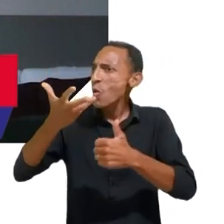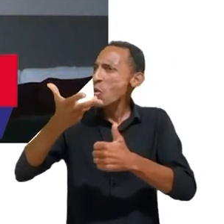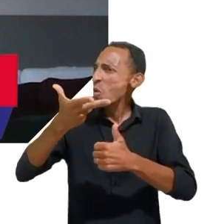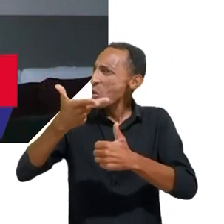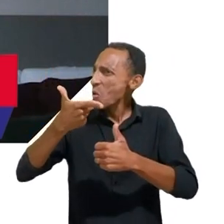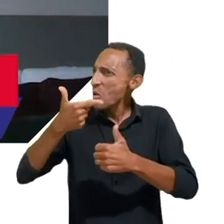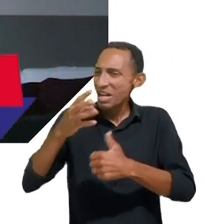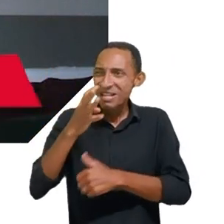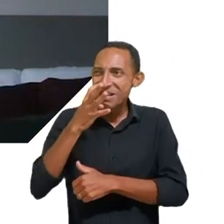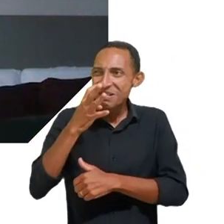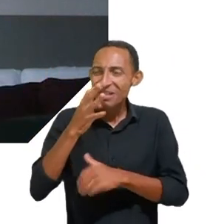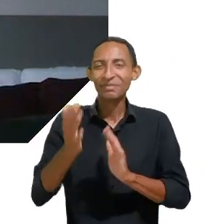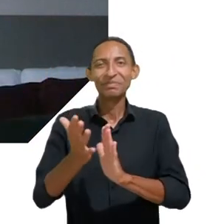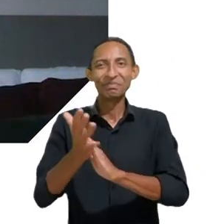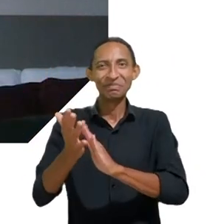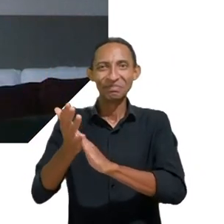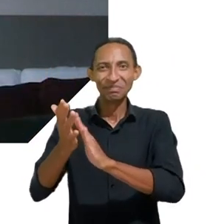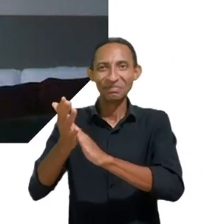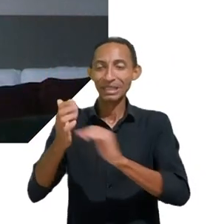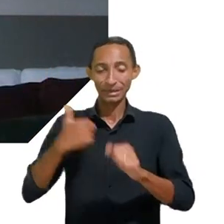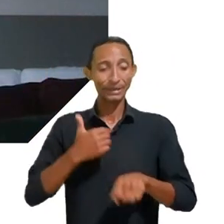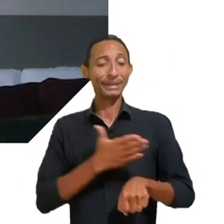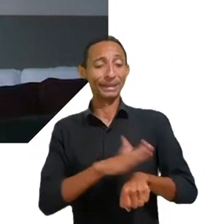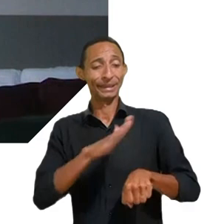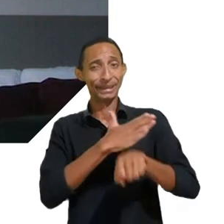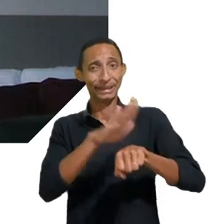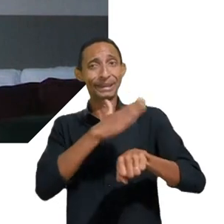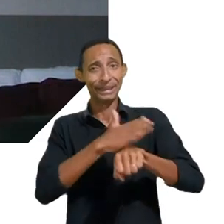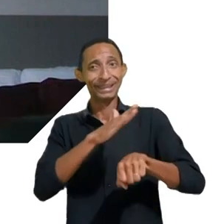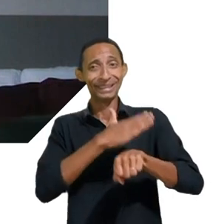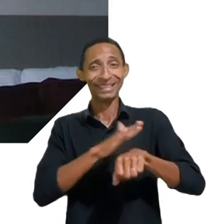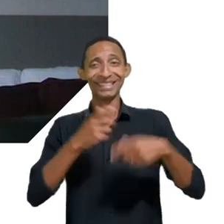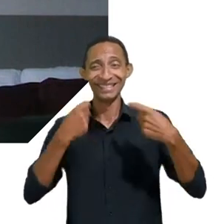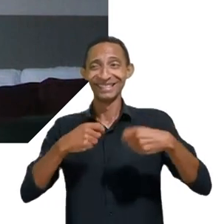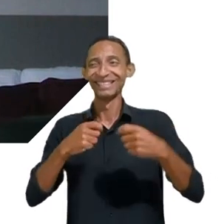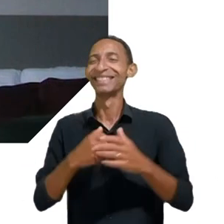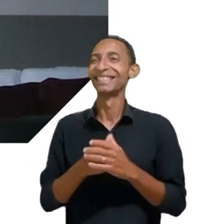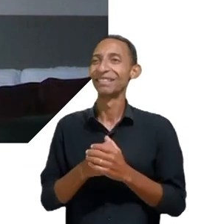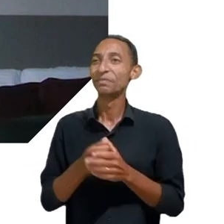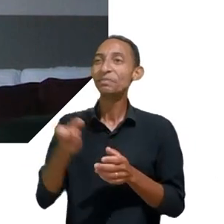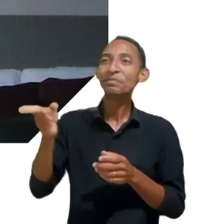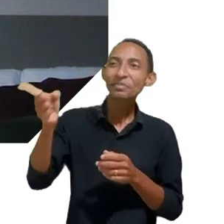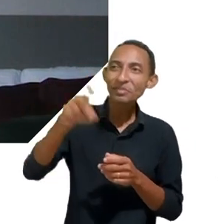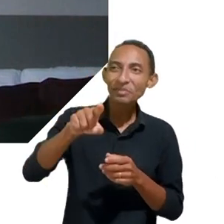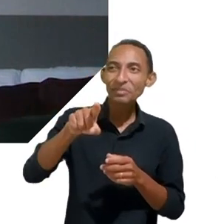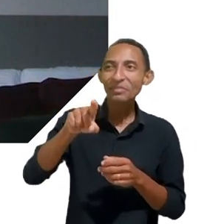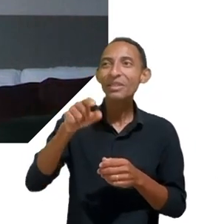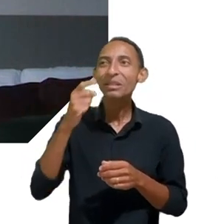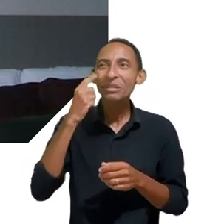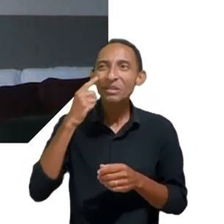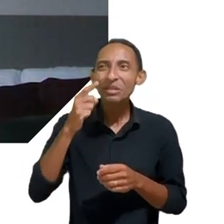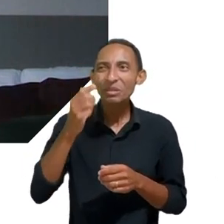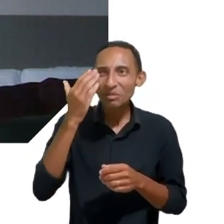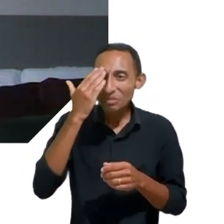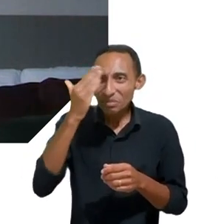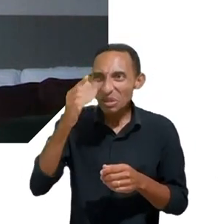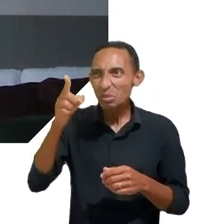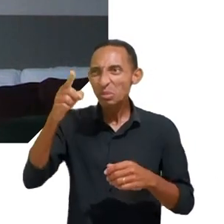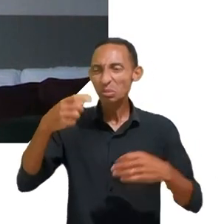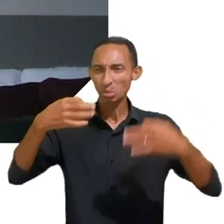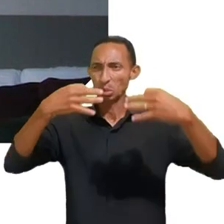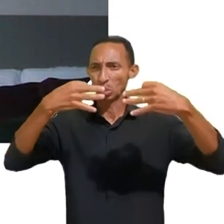preciso treinar mais e te ouvir mais obrigada Bia também pela costura enfim pela desenvoltura tão